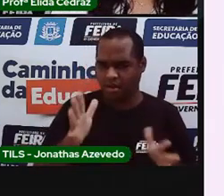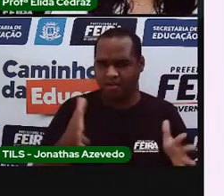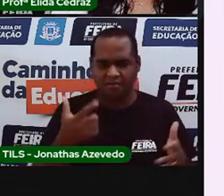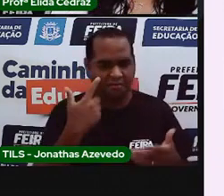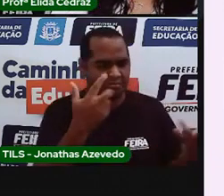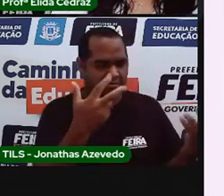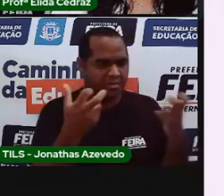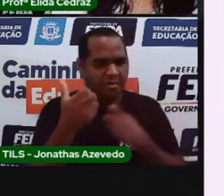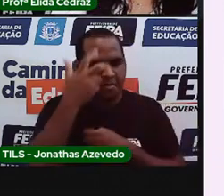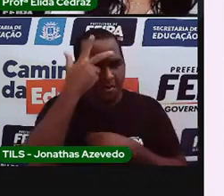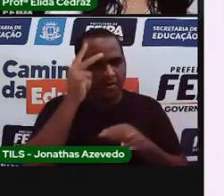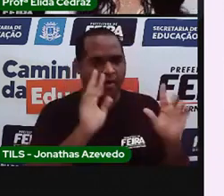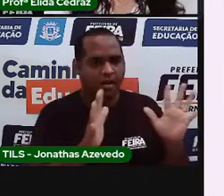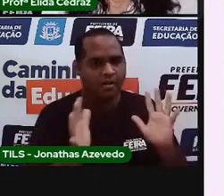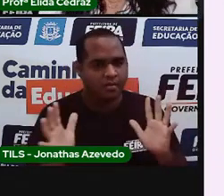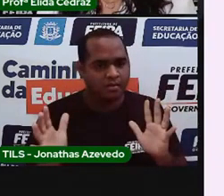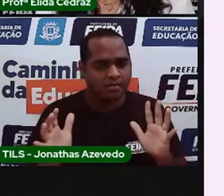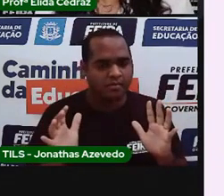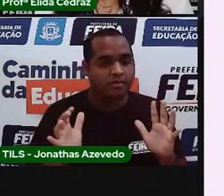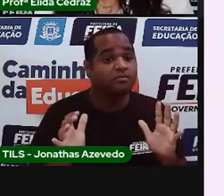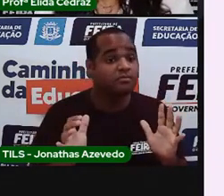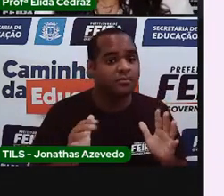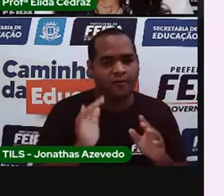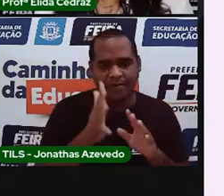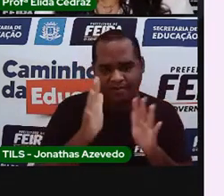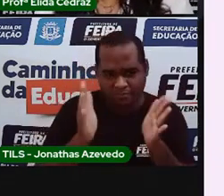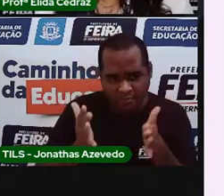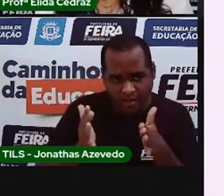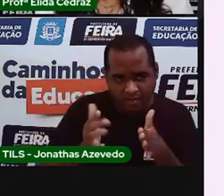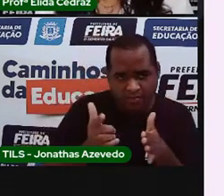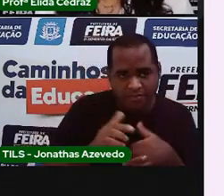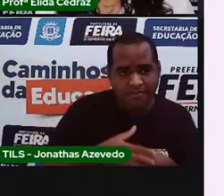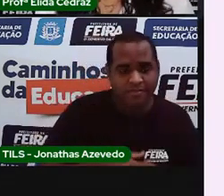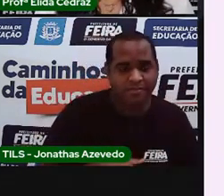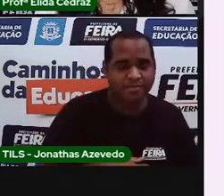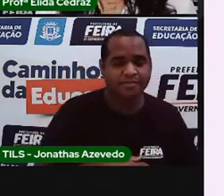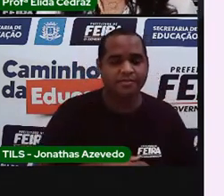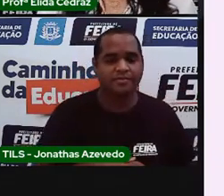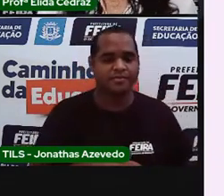acrobacia? Você já fez alguma acrobacia?